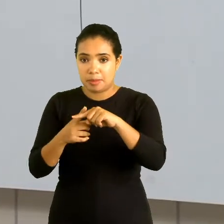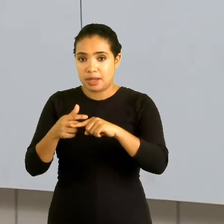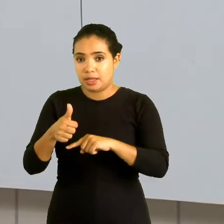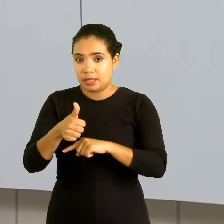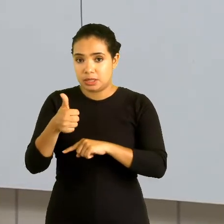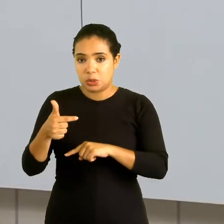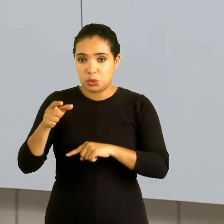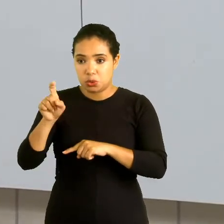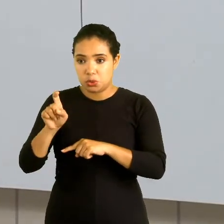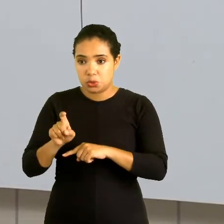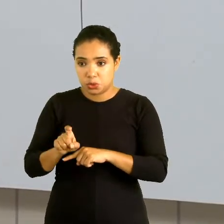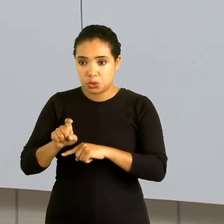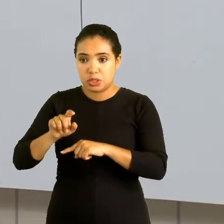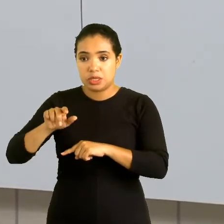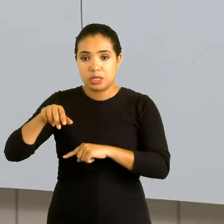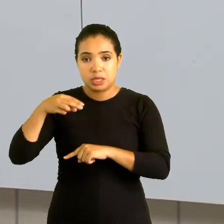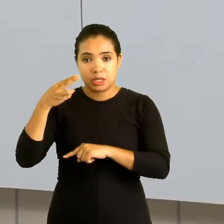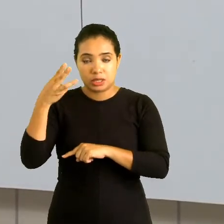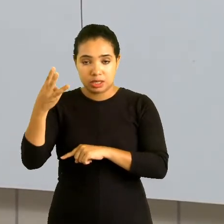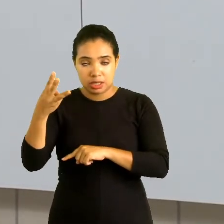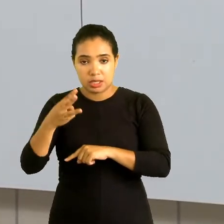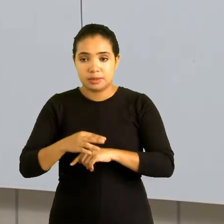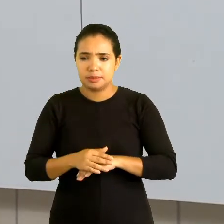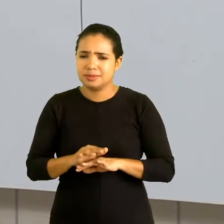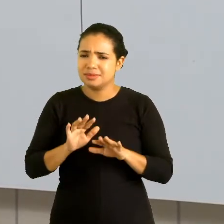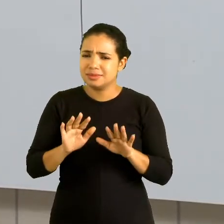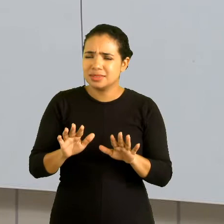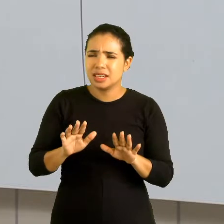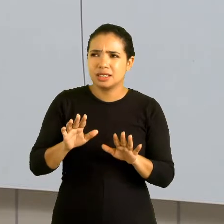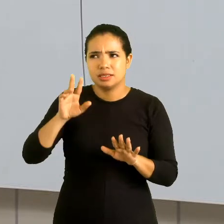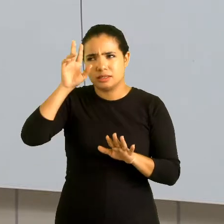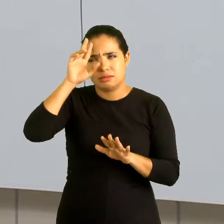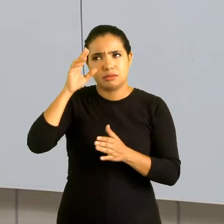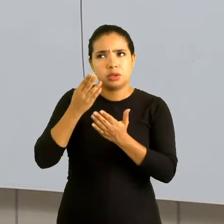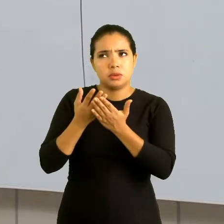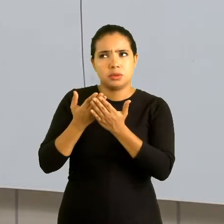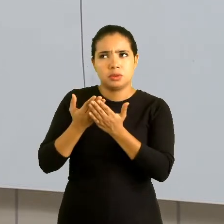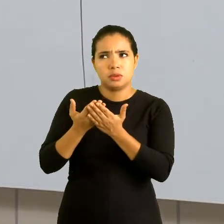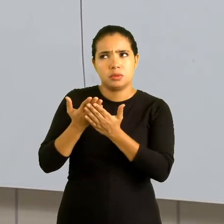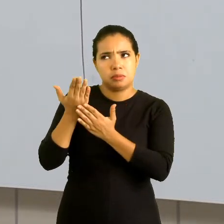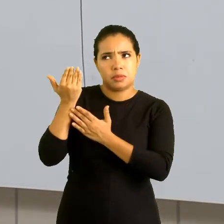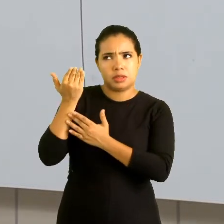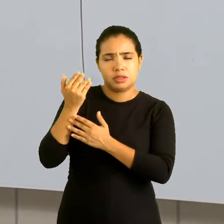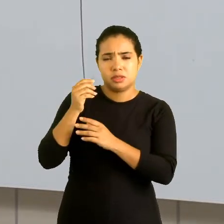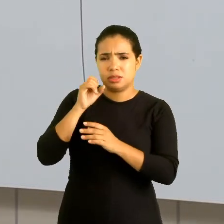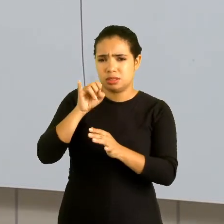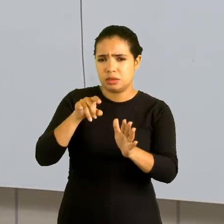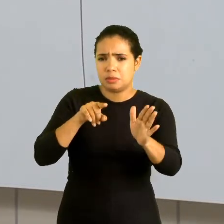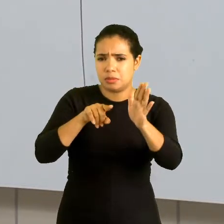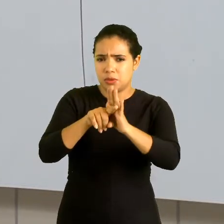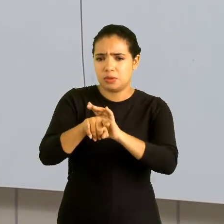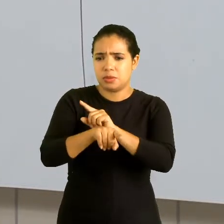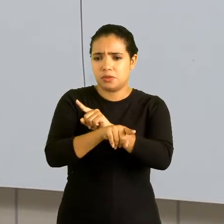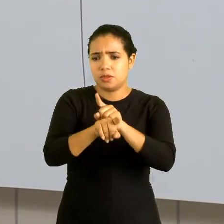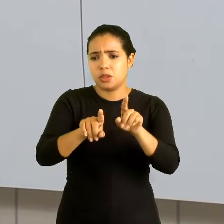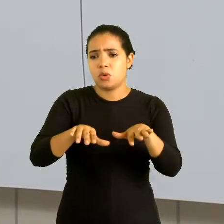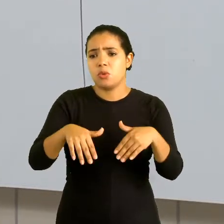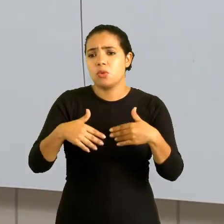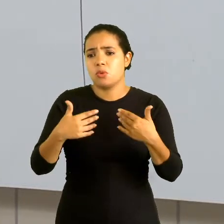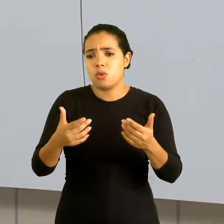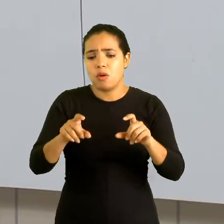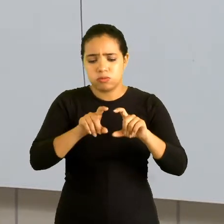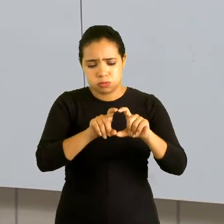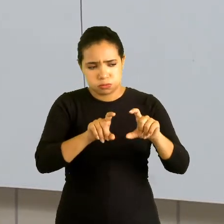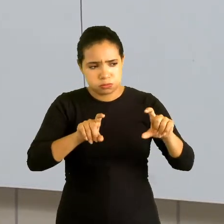12x elevado ao cubo. Pessoal, só relembrando, se eu perguntasse para vocês qual é o grau desse